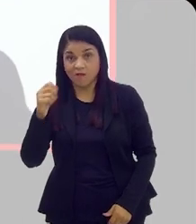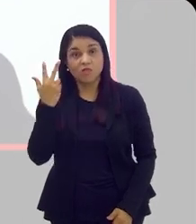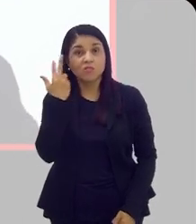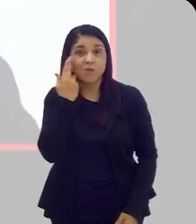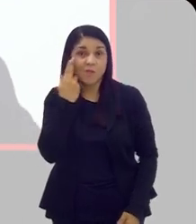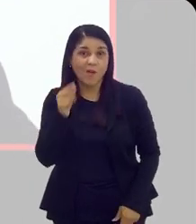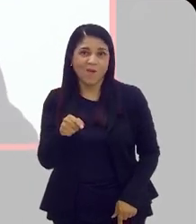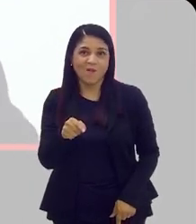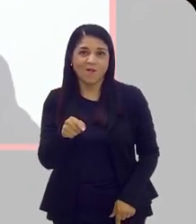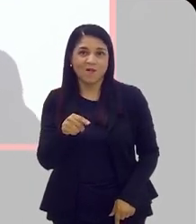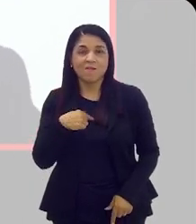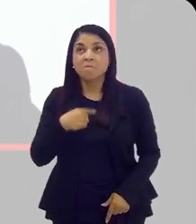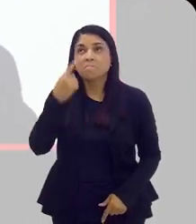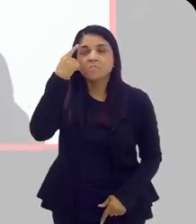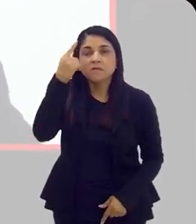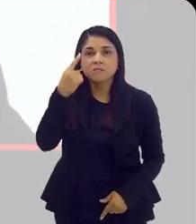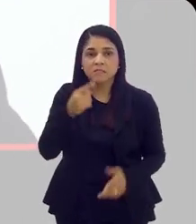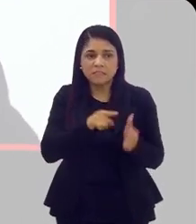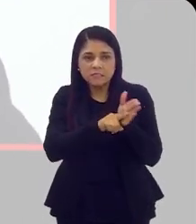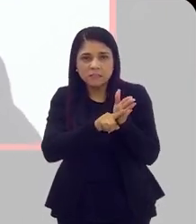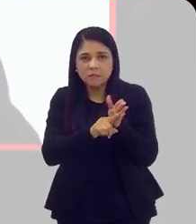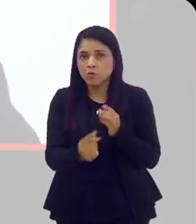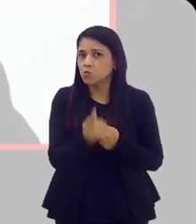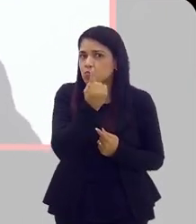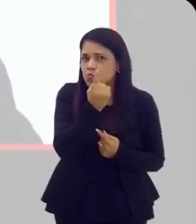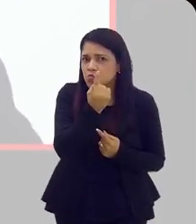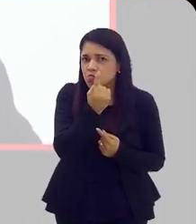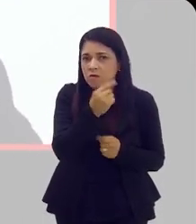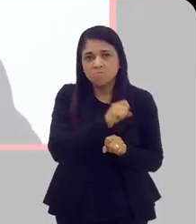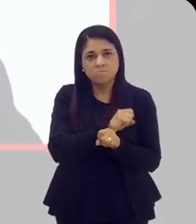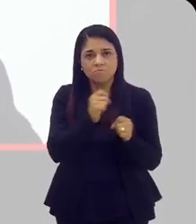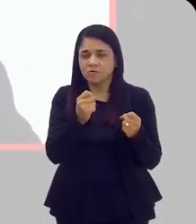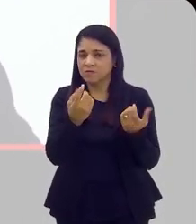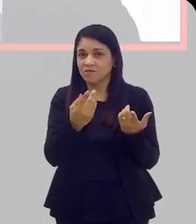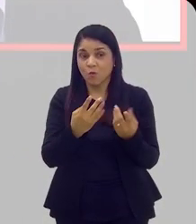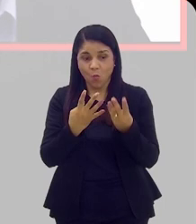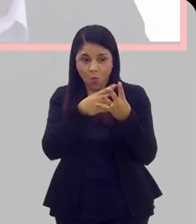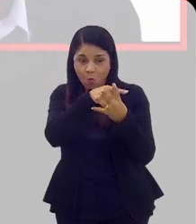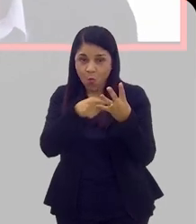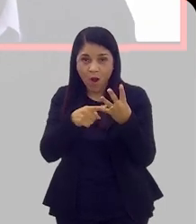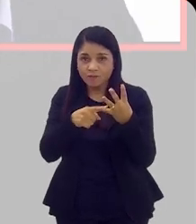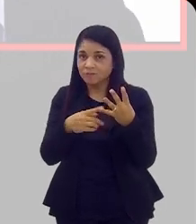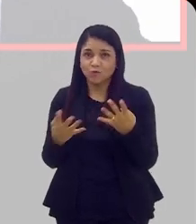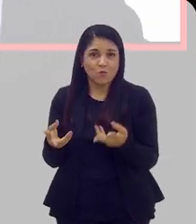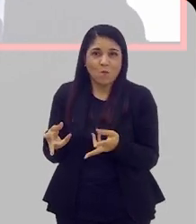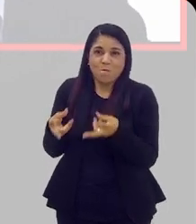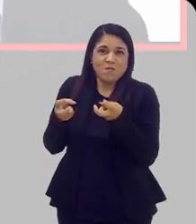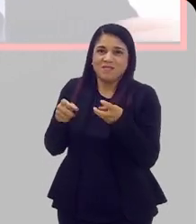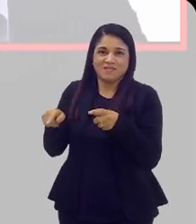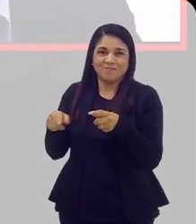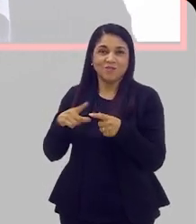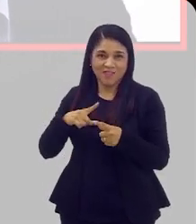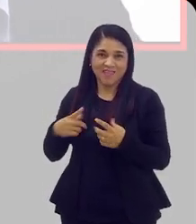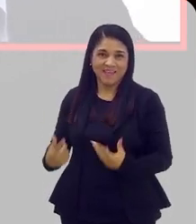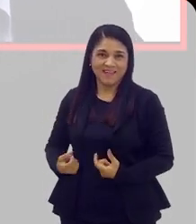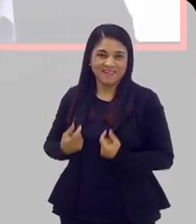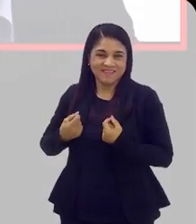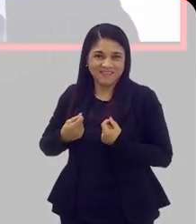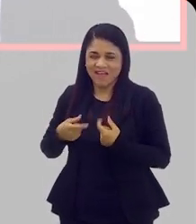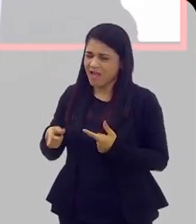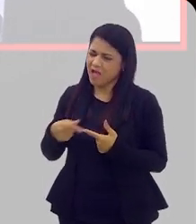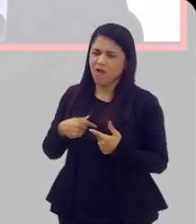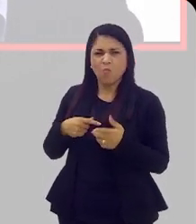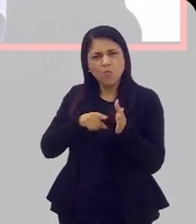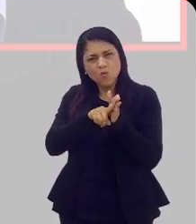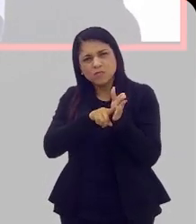Então, imagina, se eu só faço o exame do PSA, a cada 10 que tem câncer, 4 eu tô deixando de perceber. Às vezes eu falo, não,